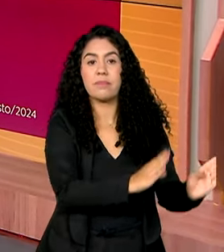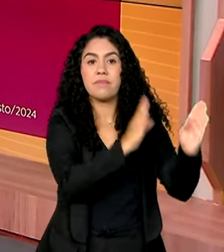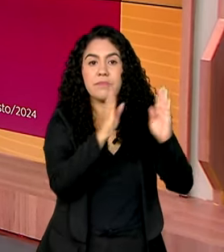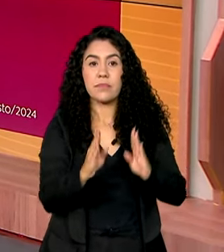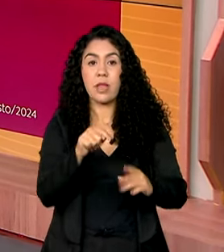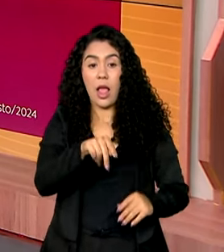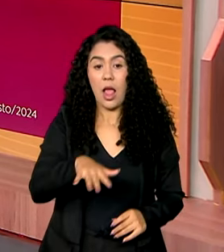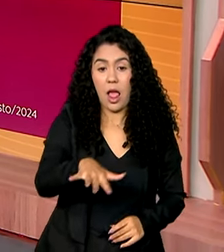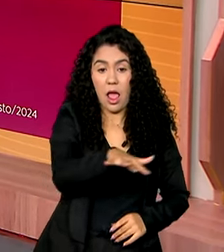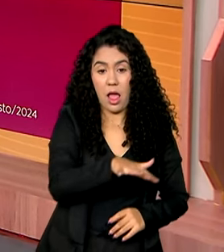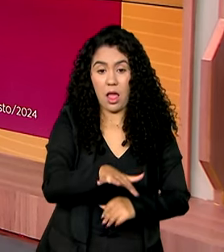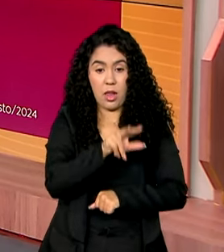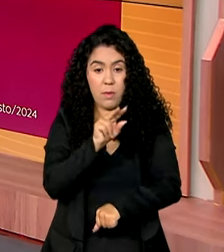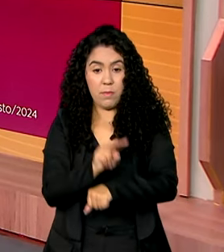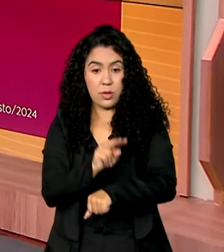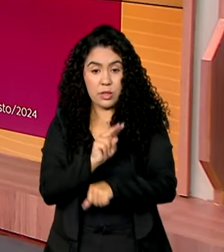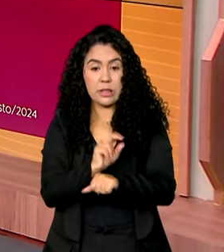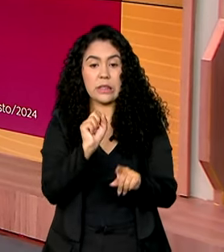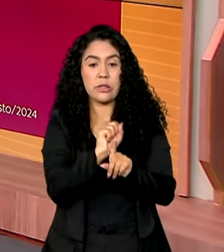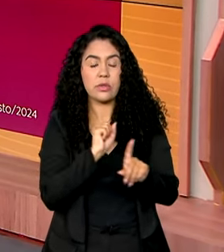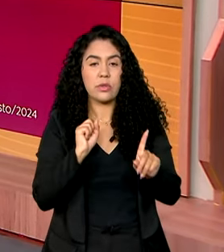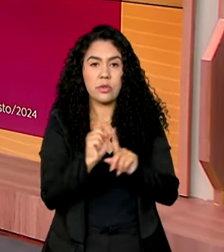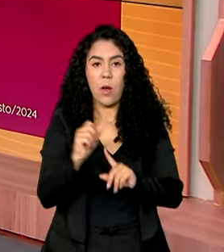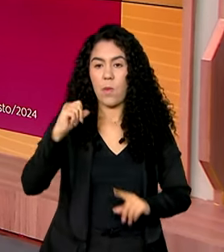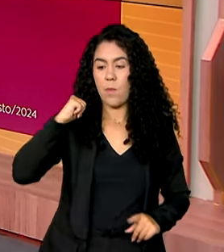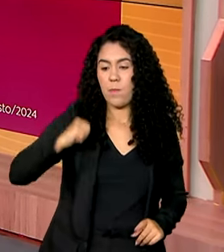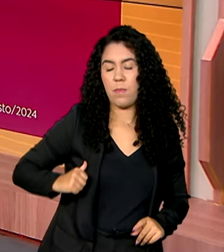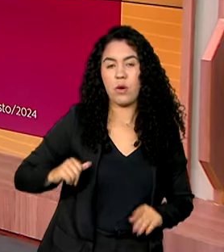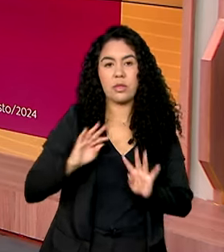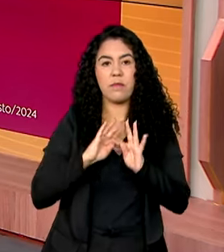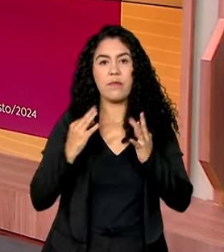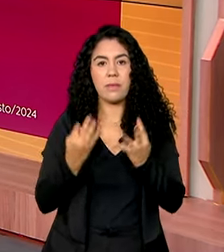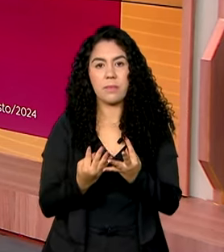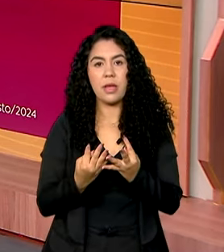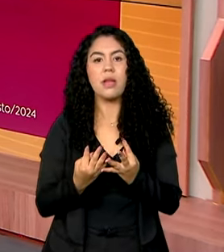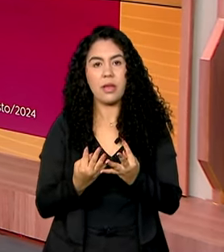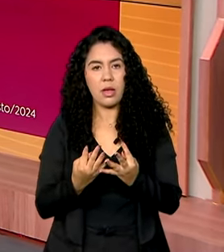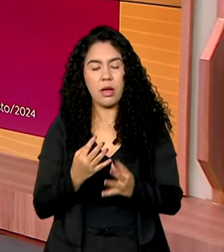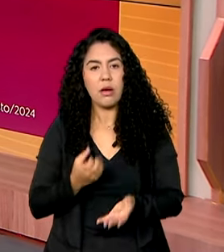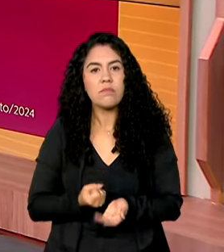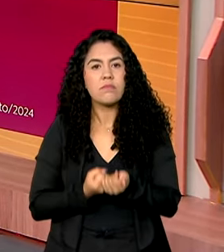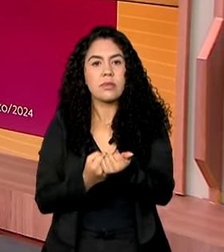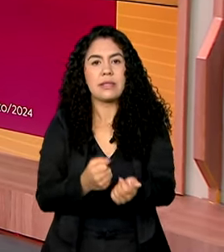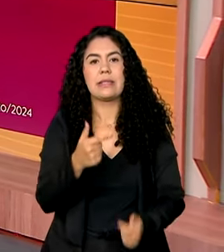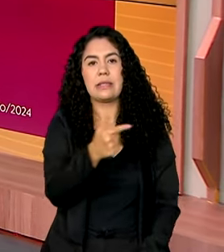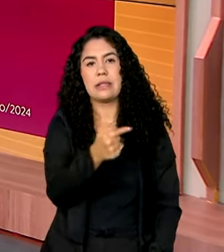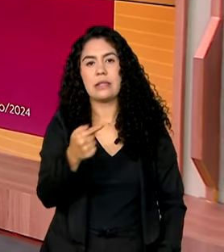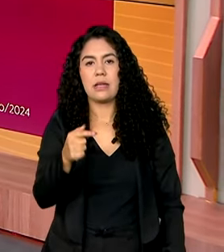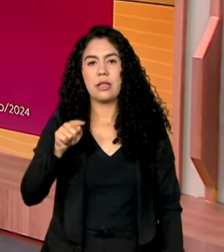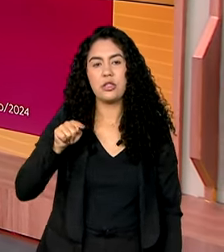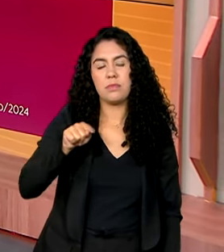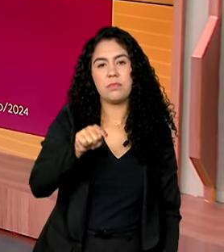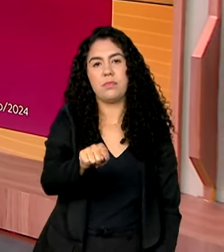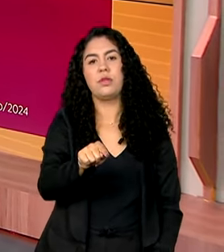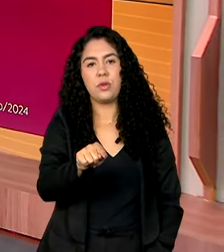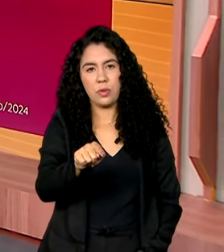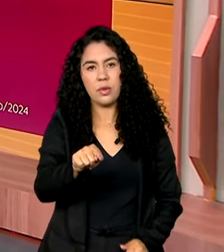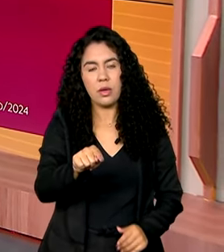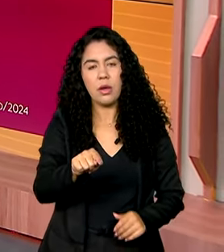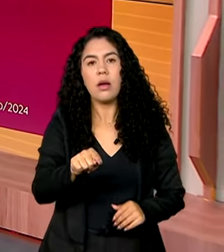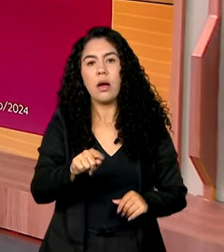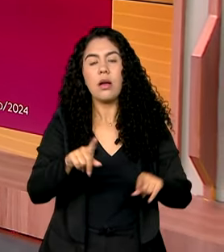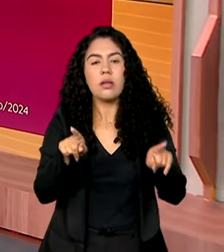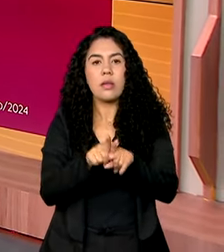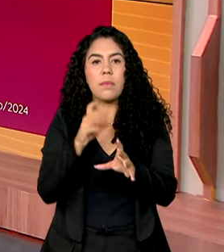de proteção social, a gente vê que o Bolsa Família atende 77 mil e 800 famílias na cidade. E um total